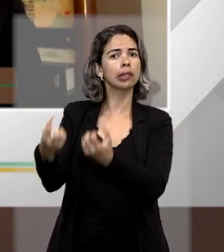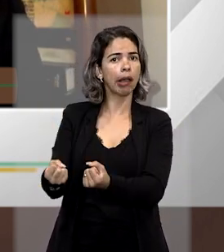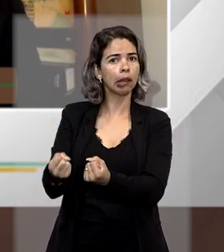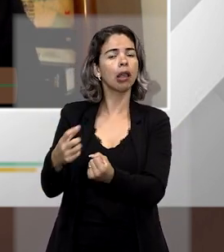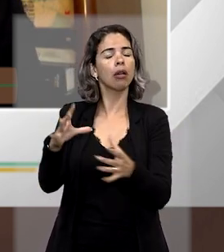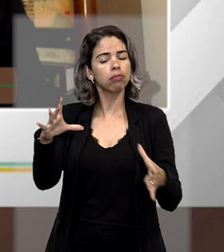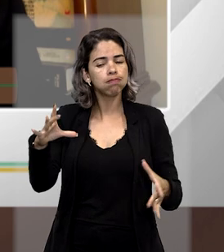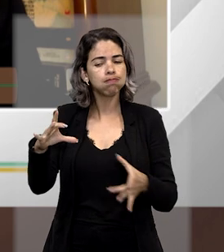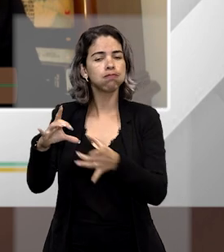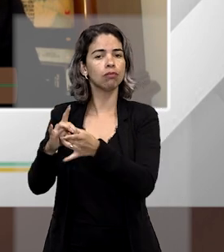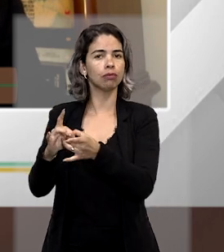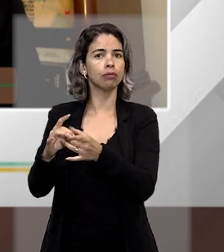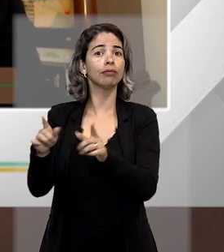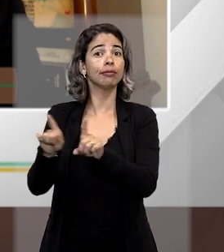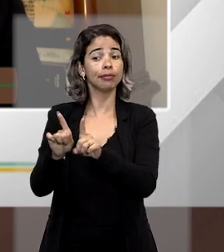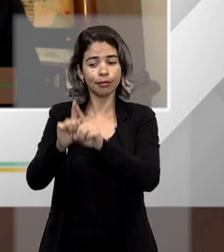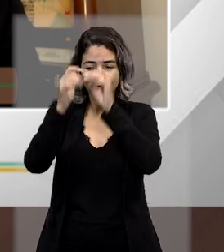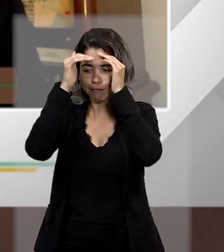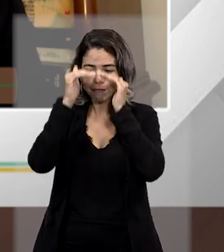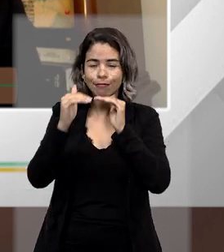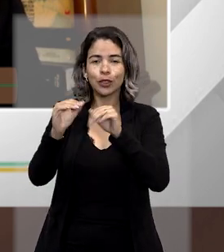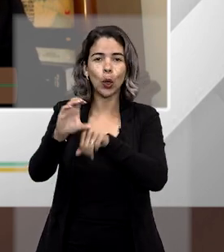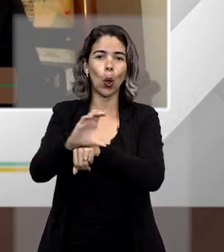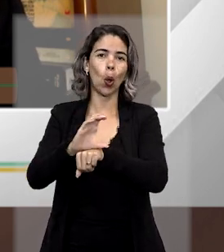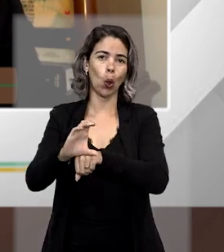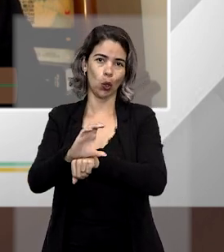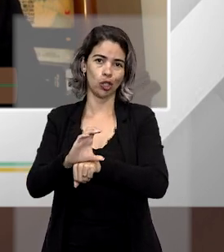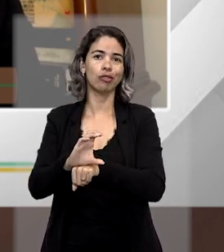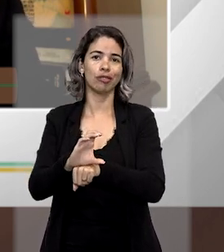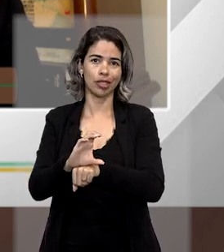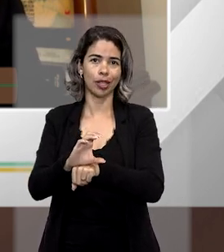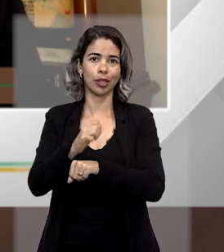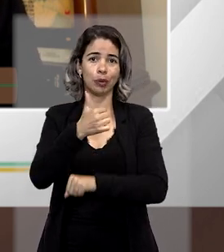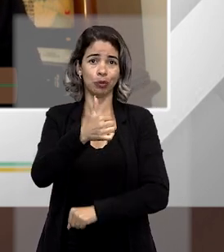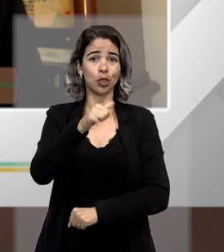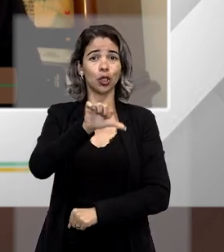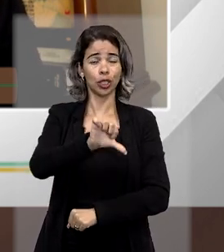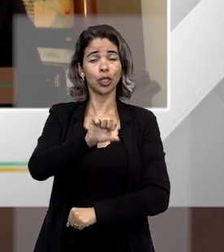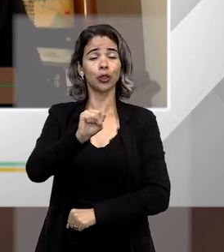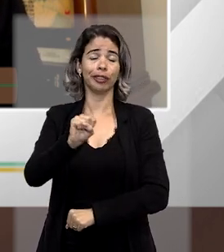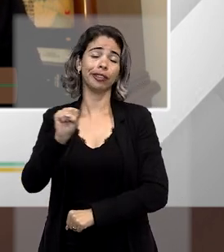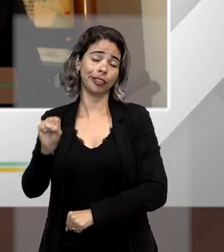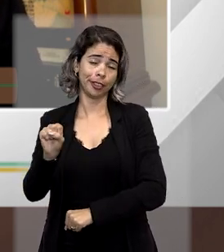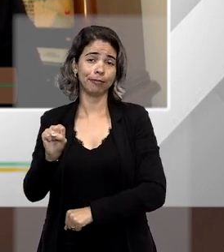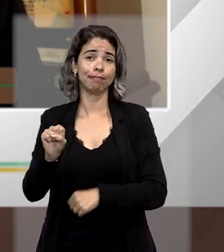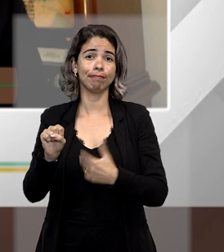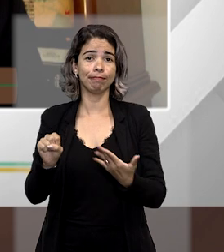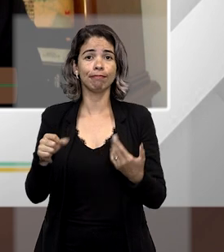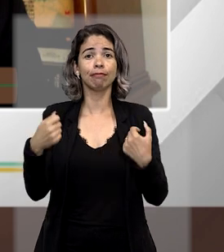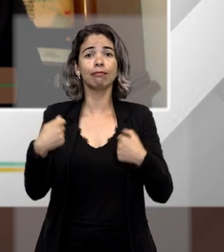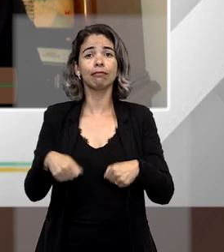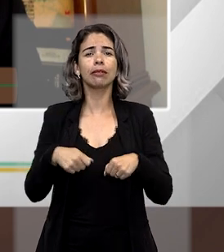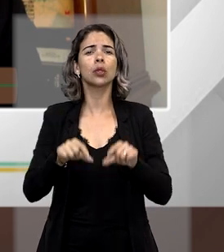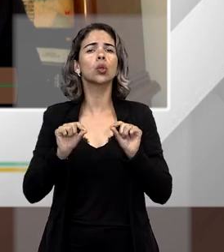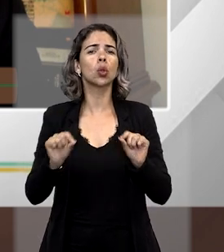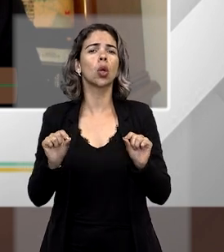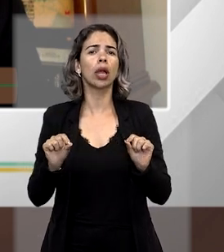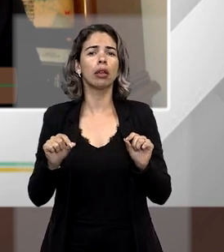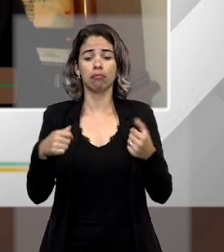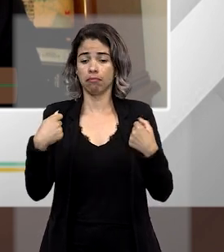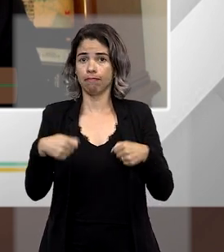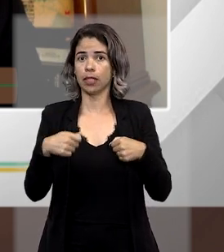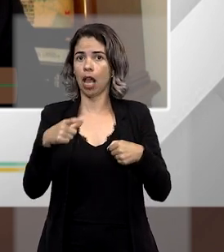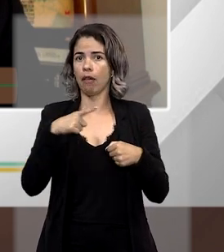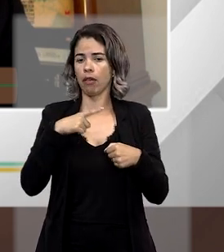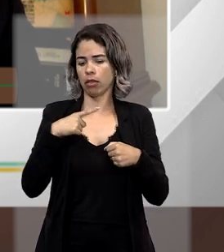foi perfeitamente acolhido pela Constituição de 88, a meu ver. Então, o que era necessário fazer?